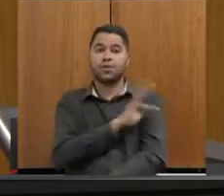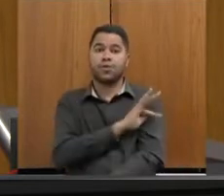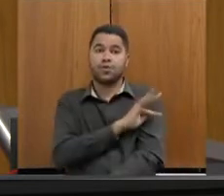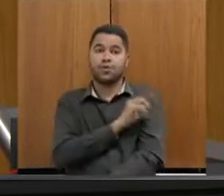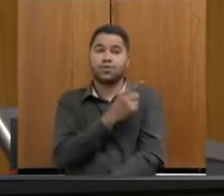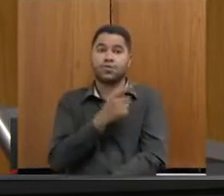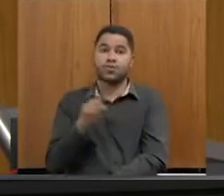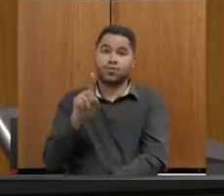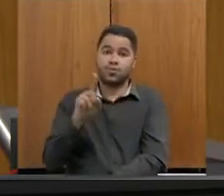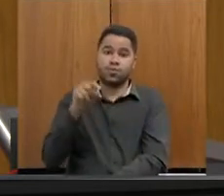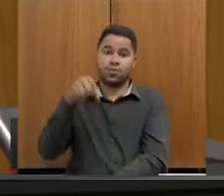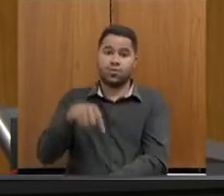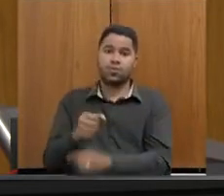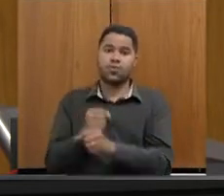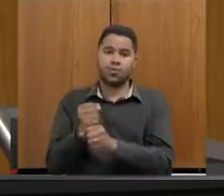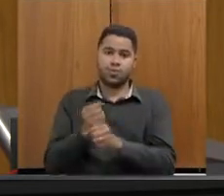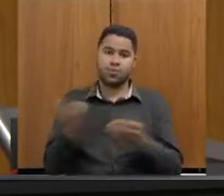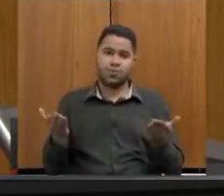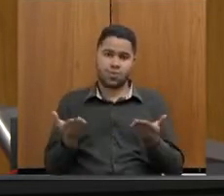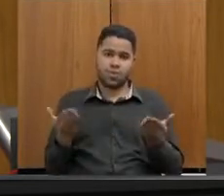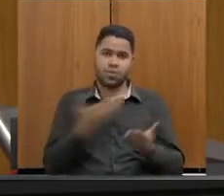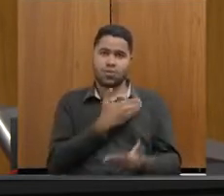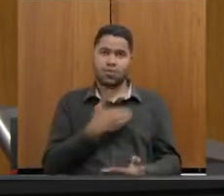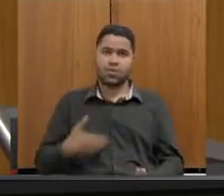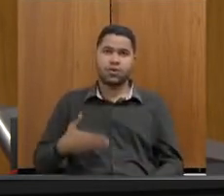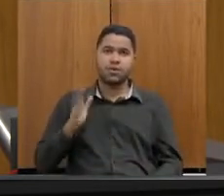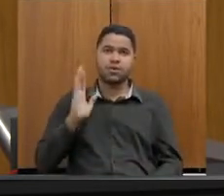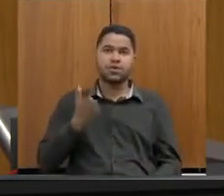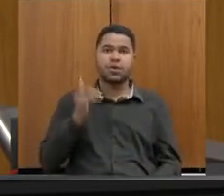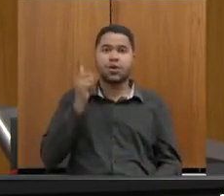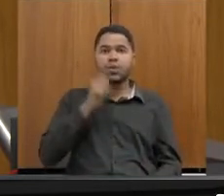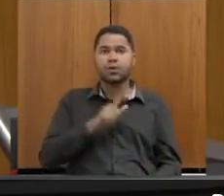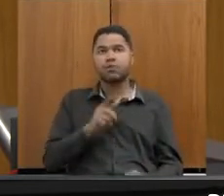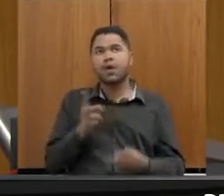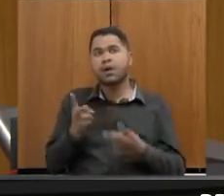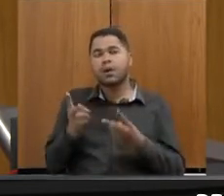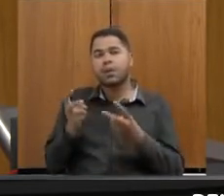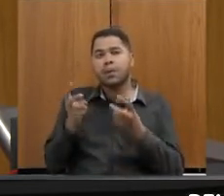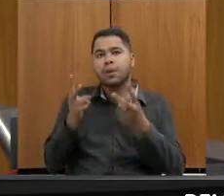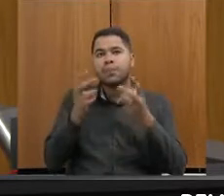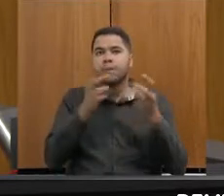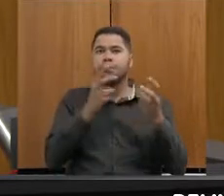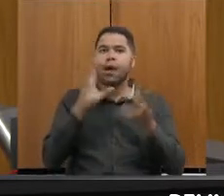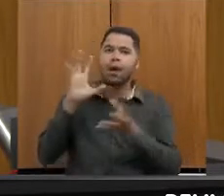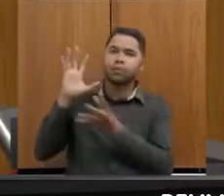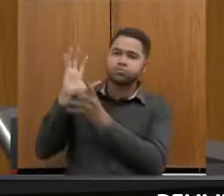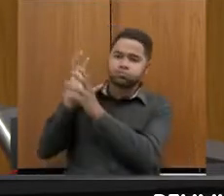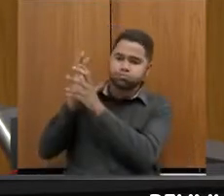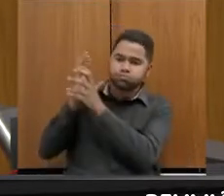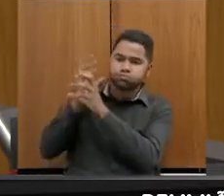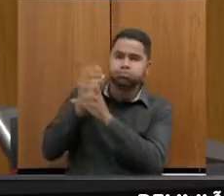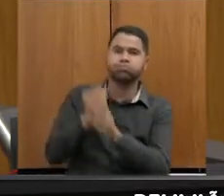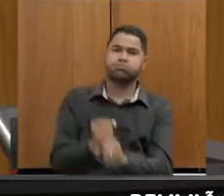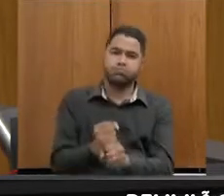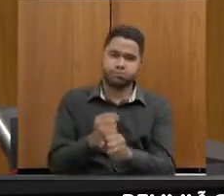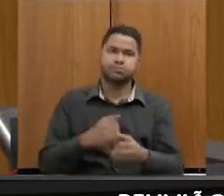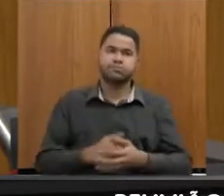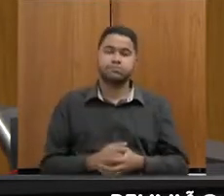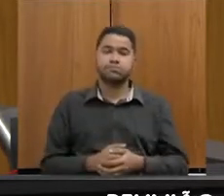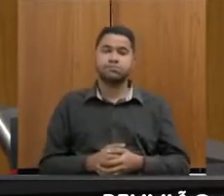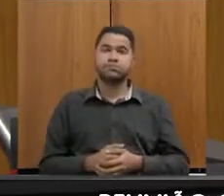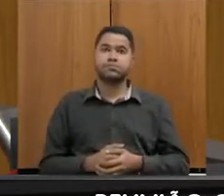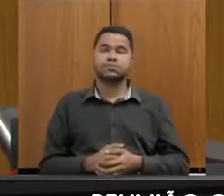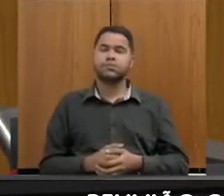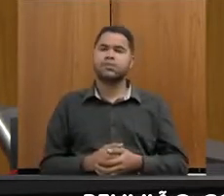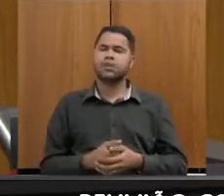do atual governo, então a gente já consegue ter uma leitura mais completa, mais global. E me